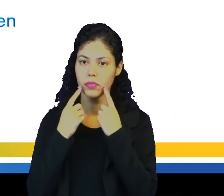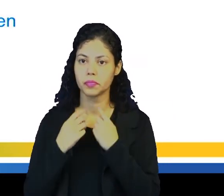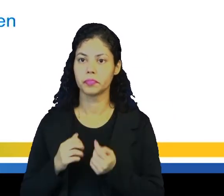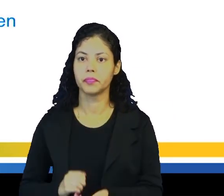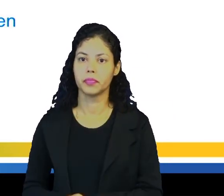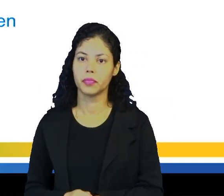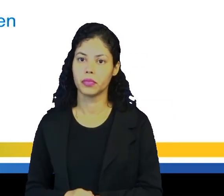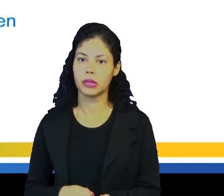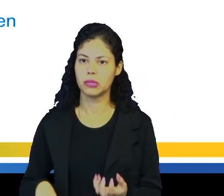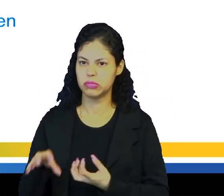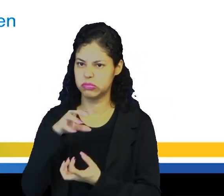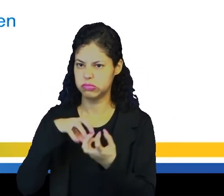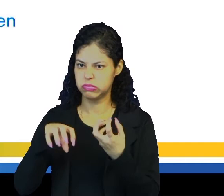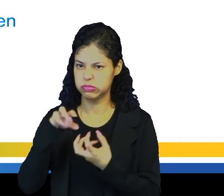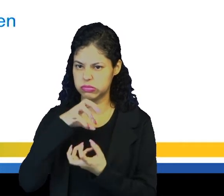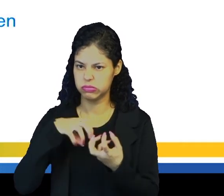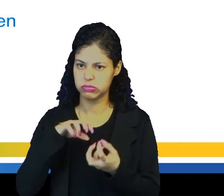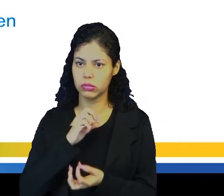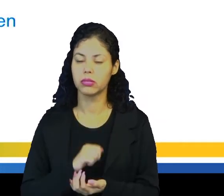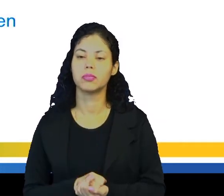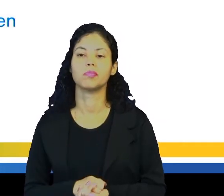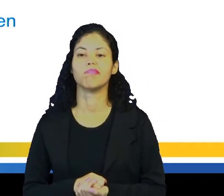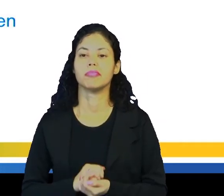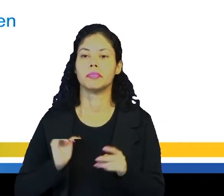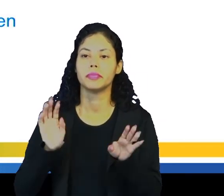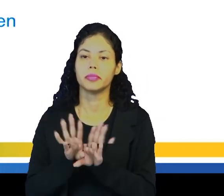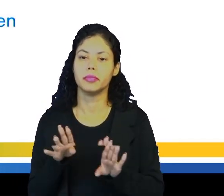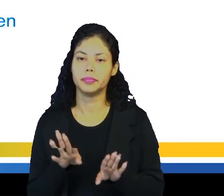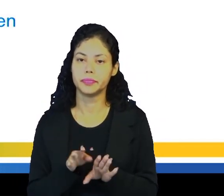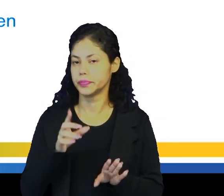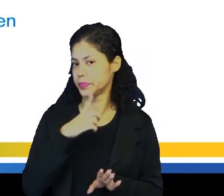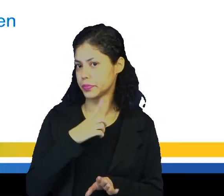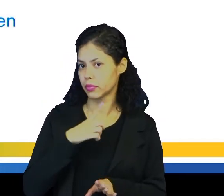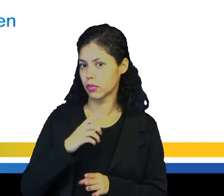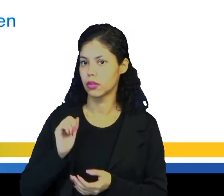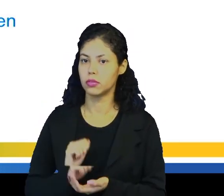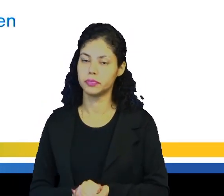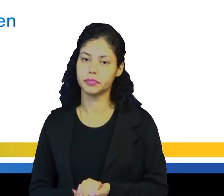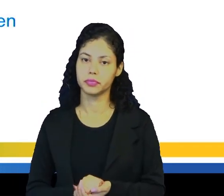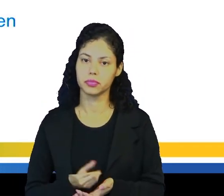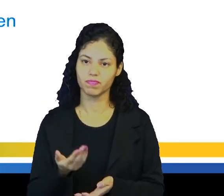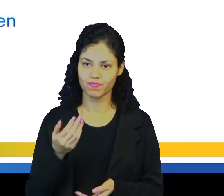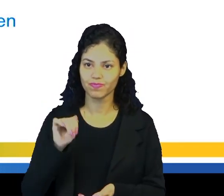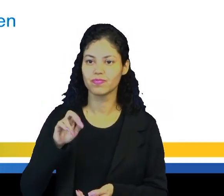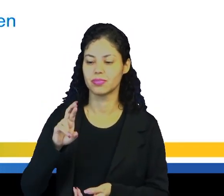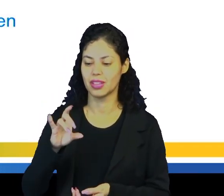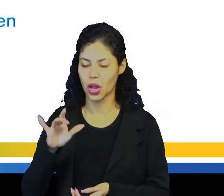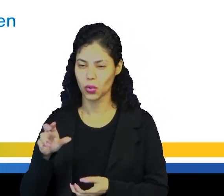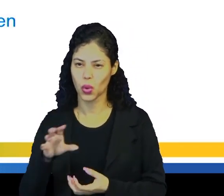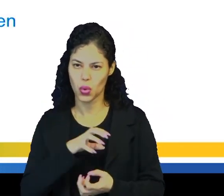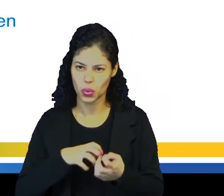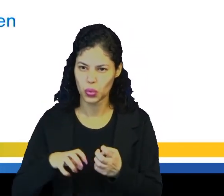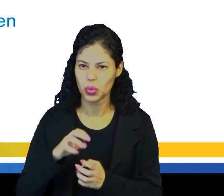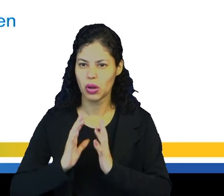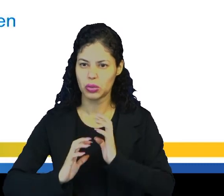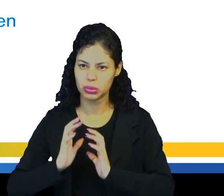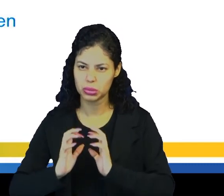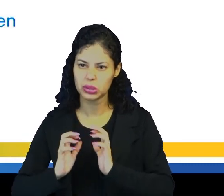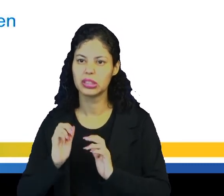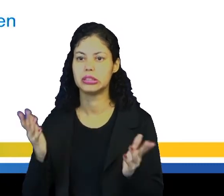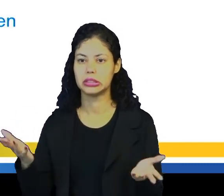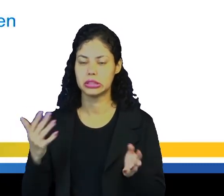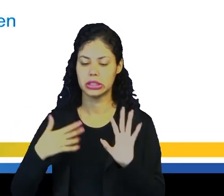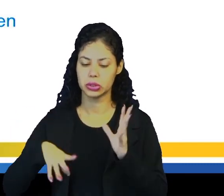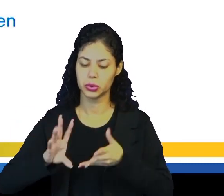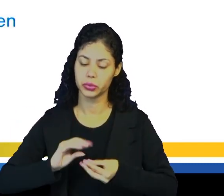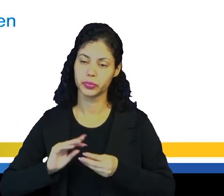Era um caos. Então, esse it was chaos, no caso, era um caos, ele, né, basicamente resume todo